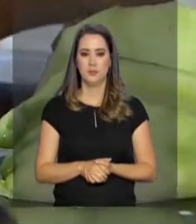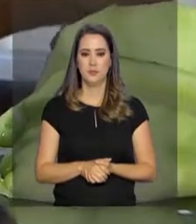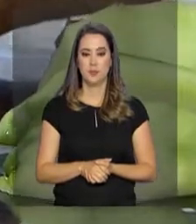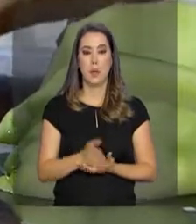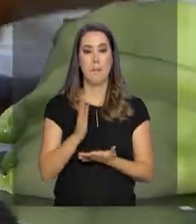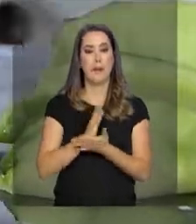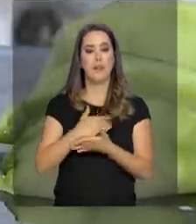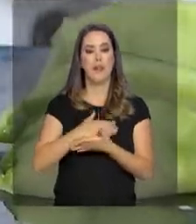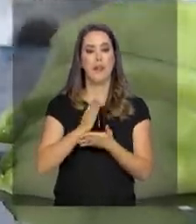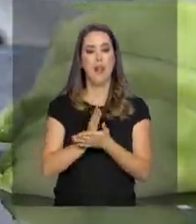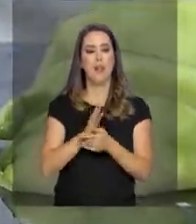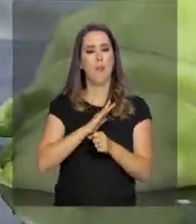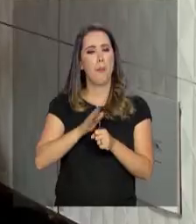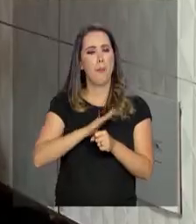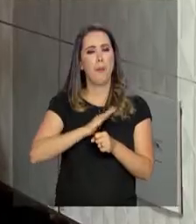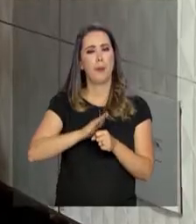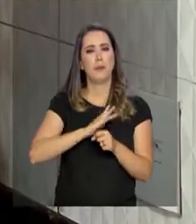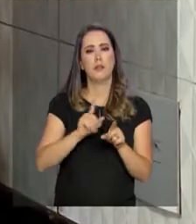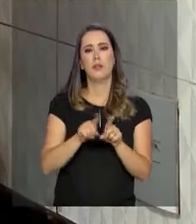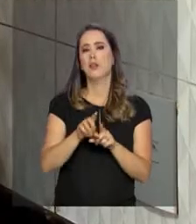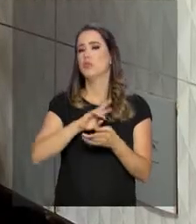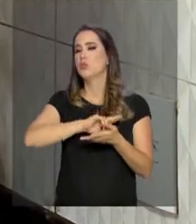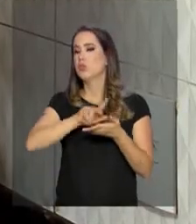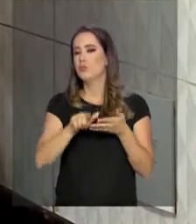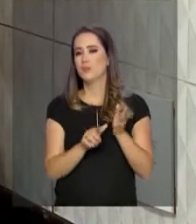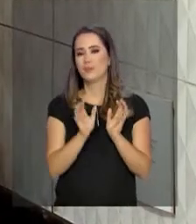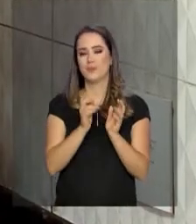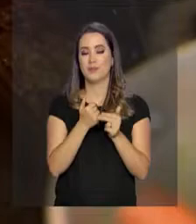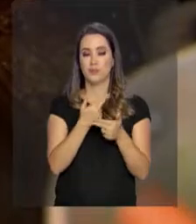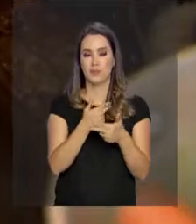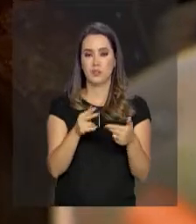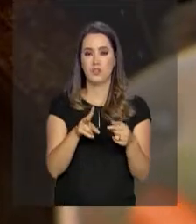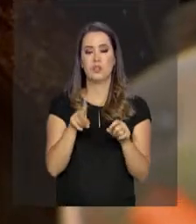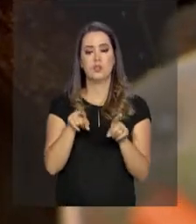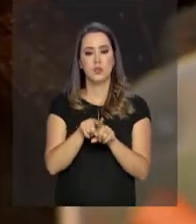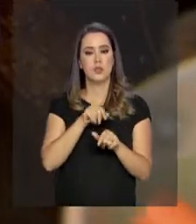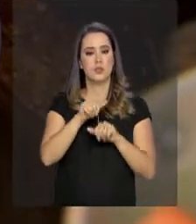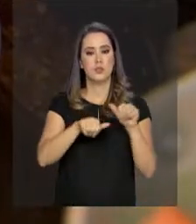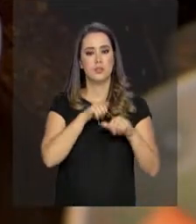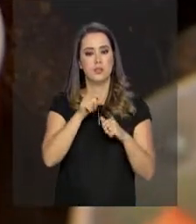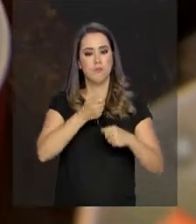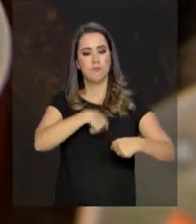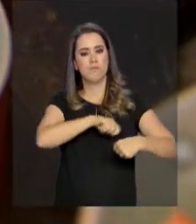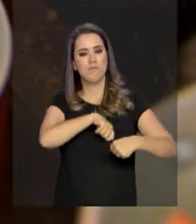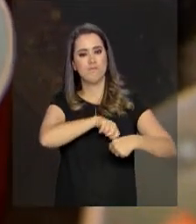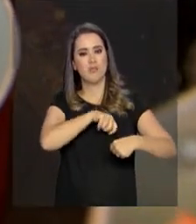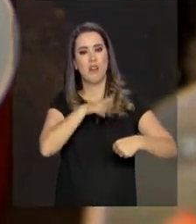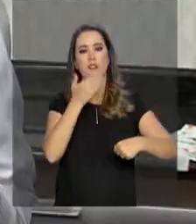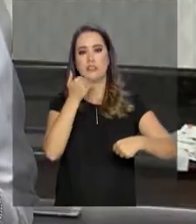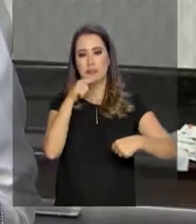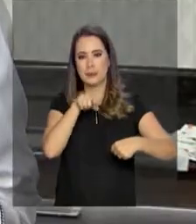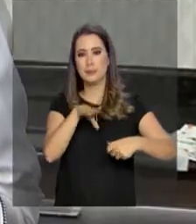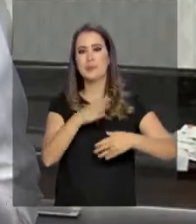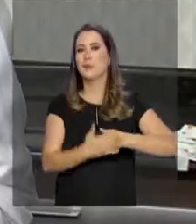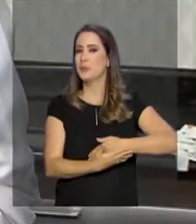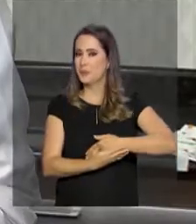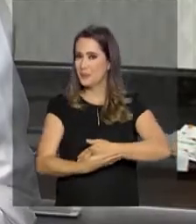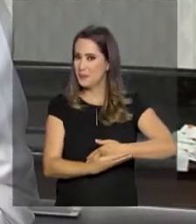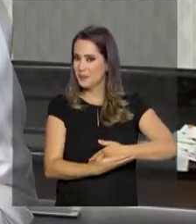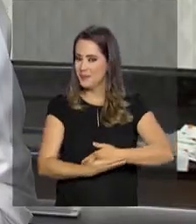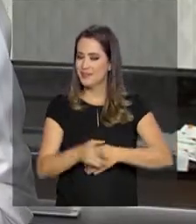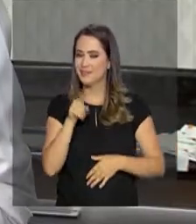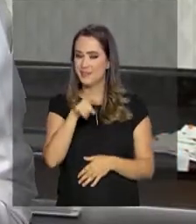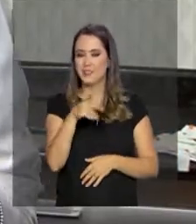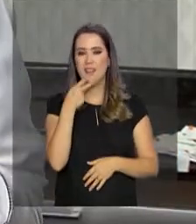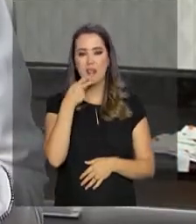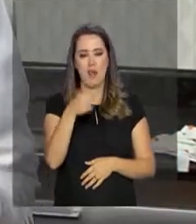Batata, cenoura, chuchu, ingredientes que na cozinha de Bruna se transformam em refeição para os pequenos. A nutricionista